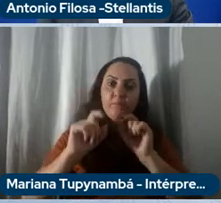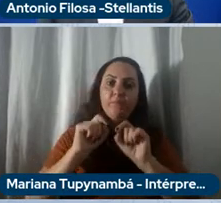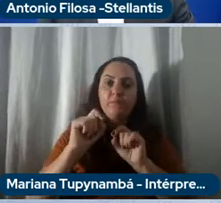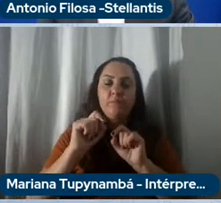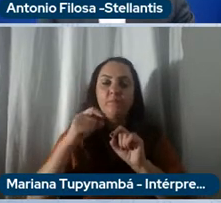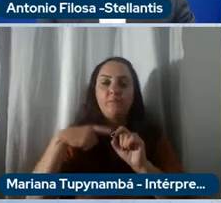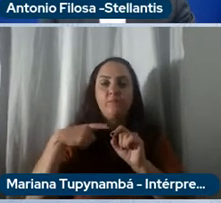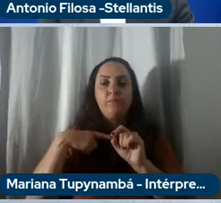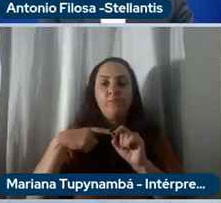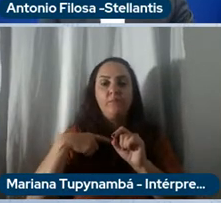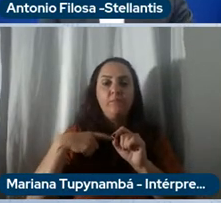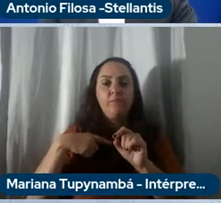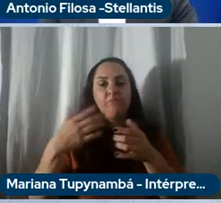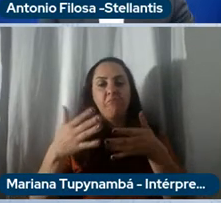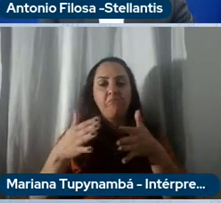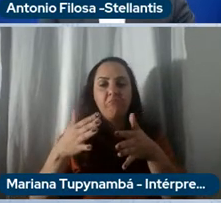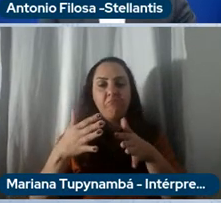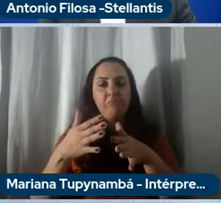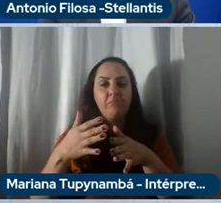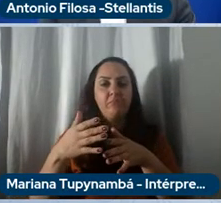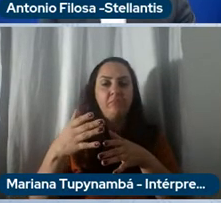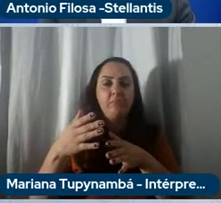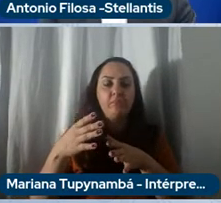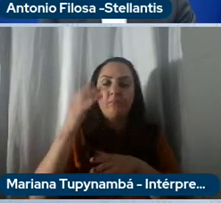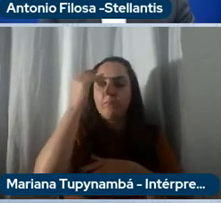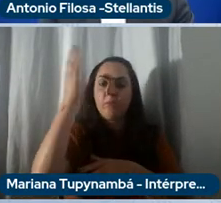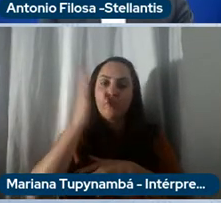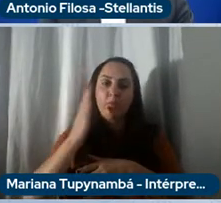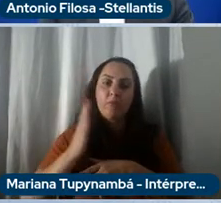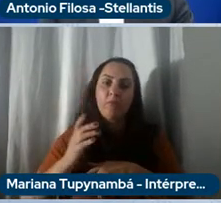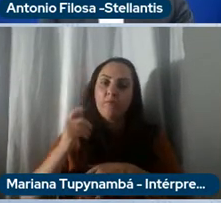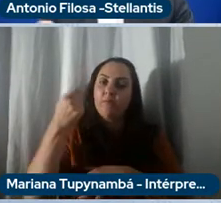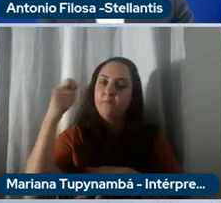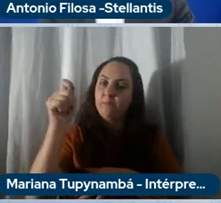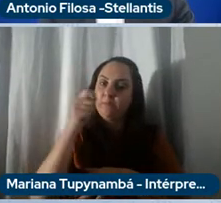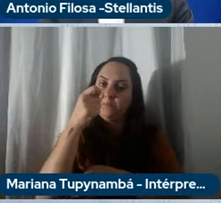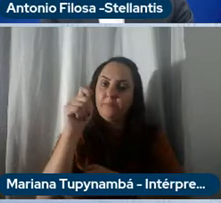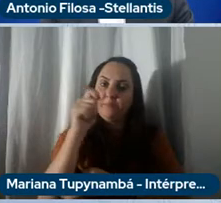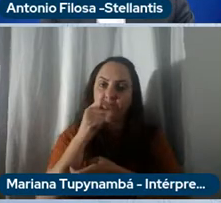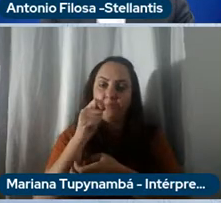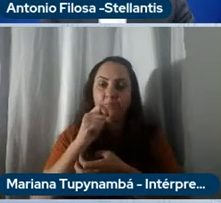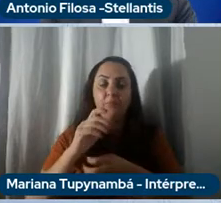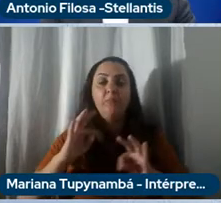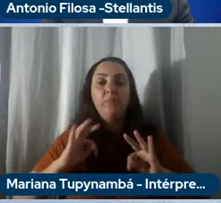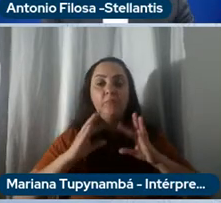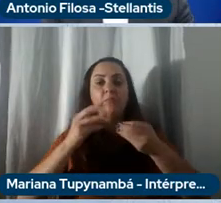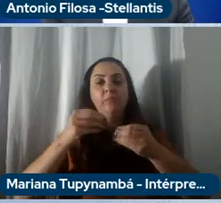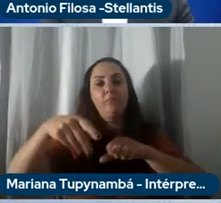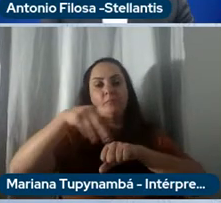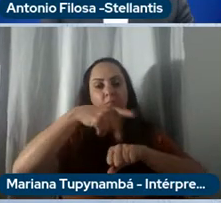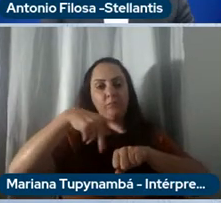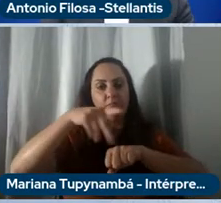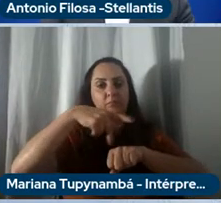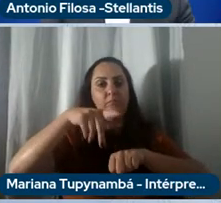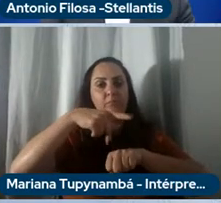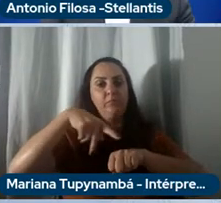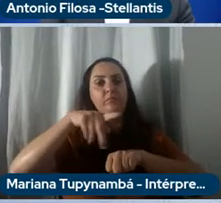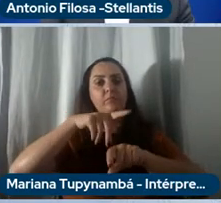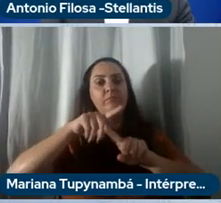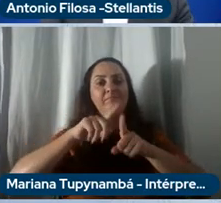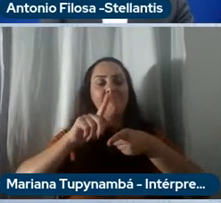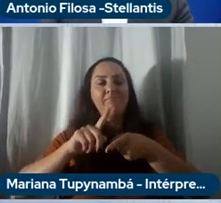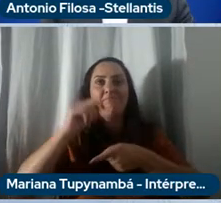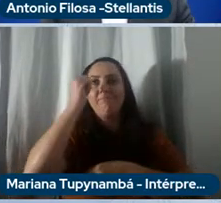basicamente no Brasil e na Argentina, operações comerciais em todos os países, mas muita força no Brasil, na